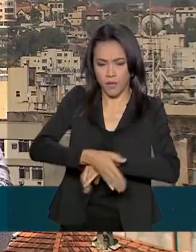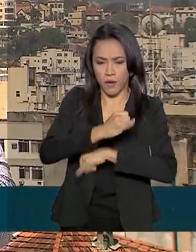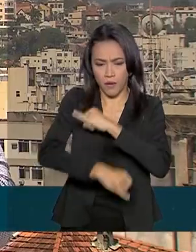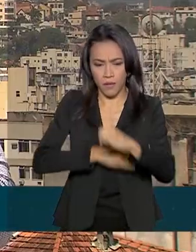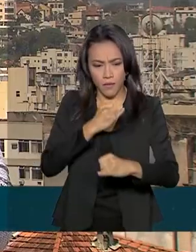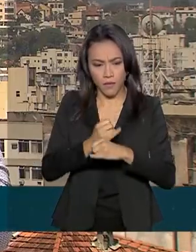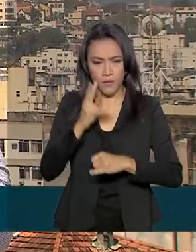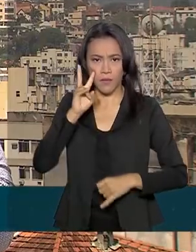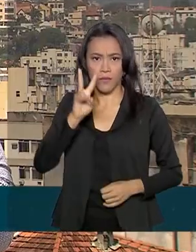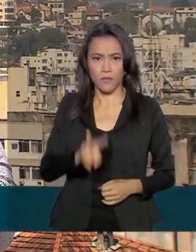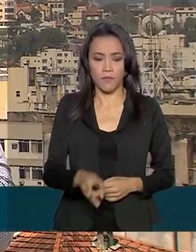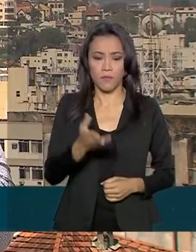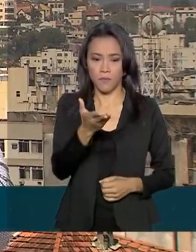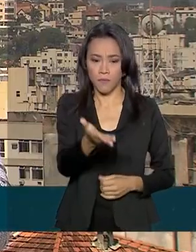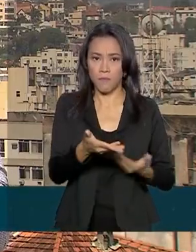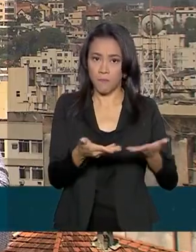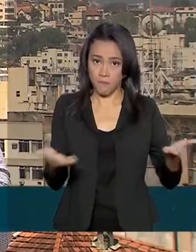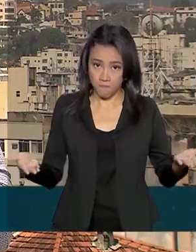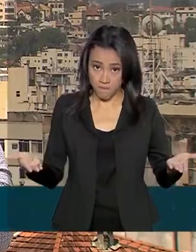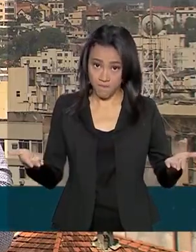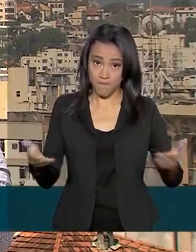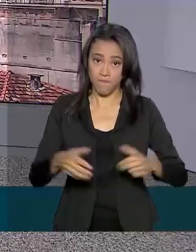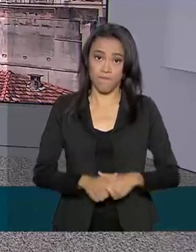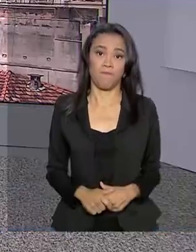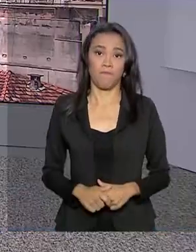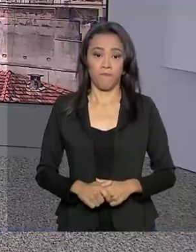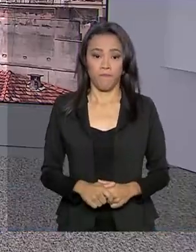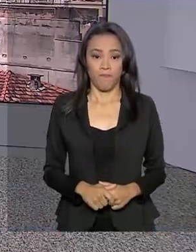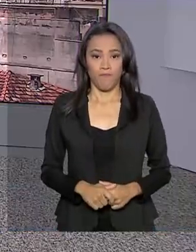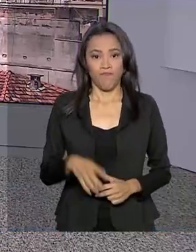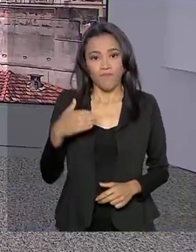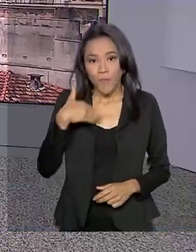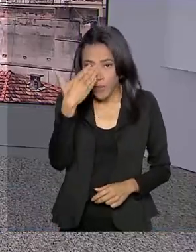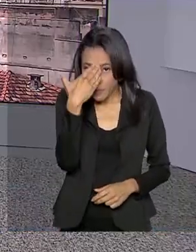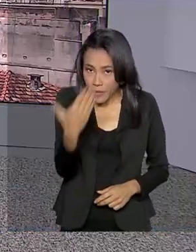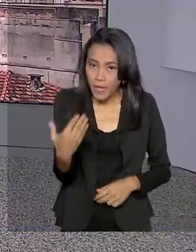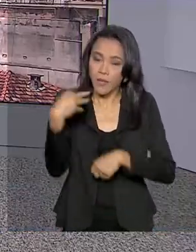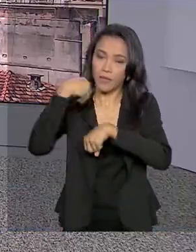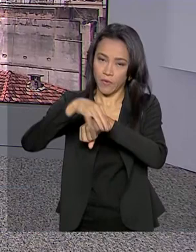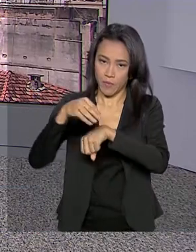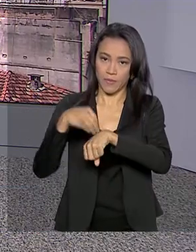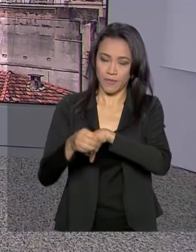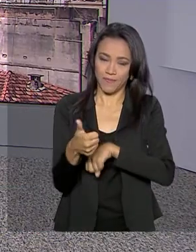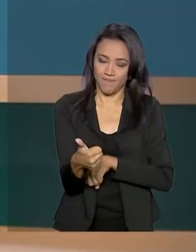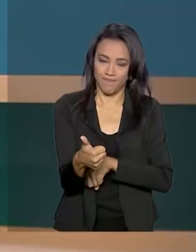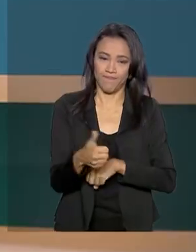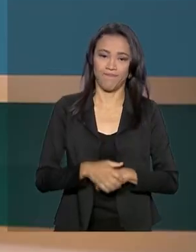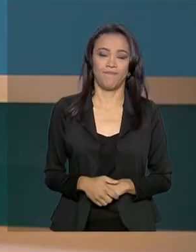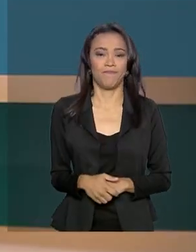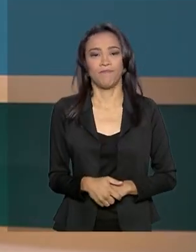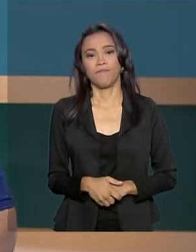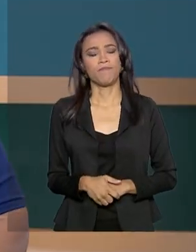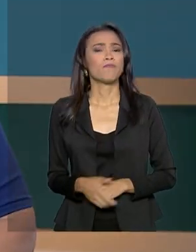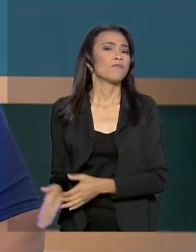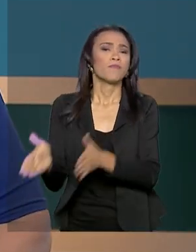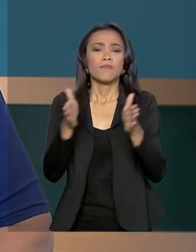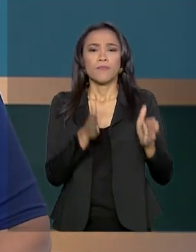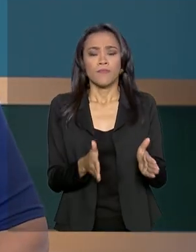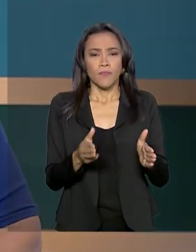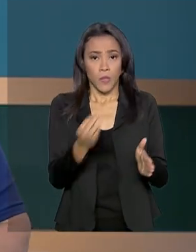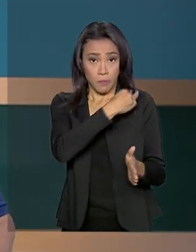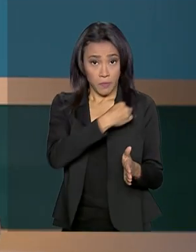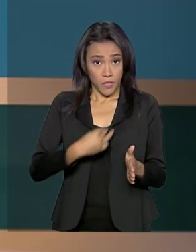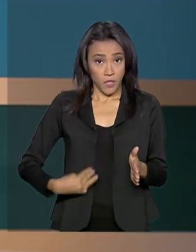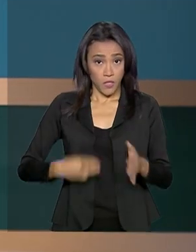.mec.gov.br. Mara. Obrigada pelas suas informações, Tiago. O ministro da